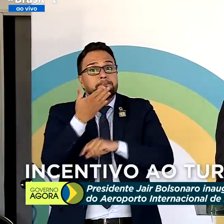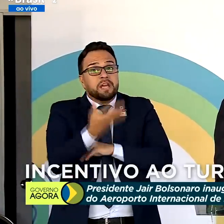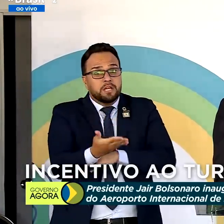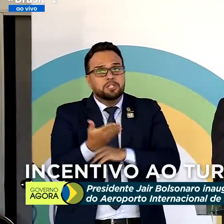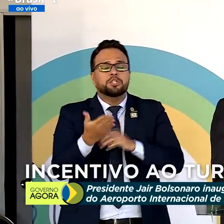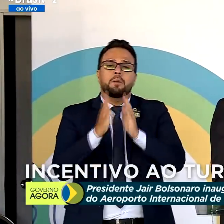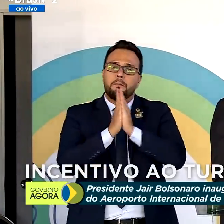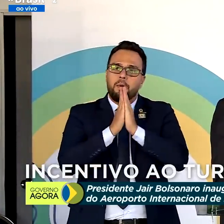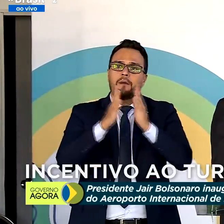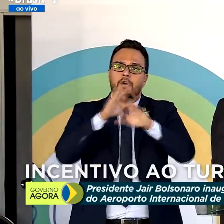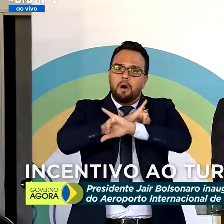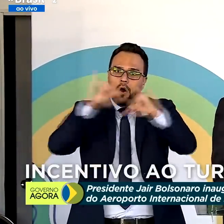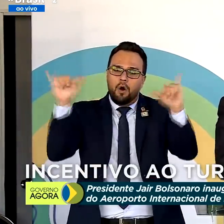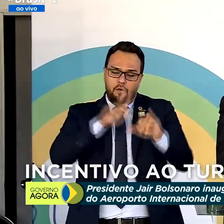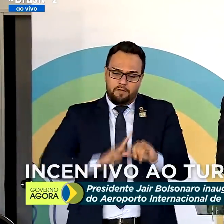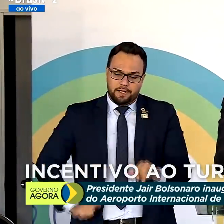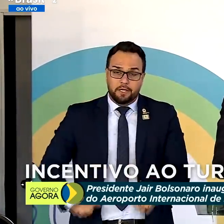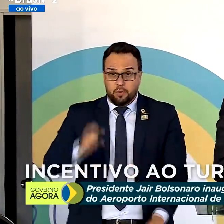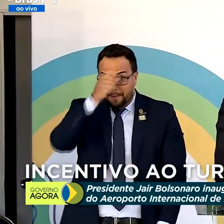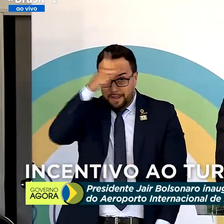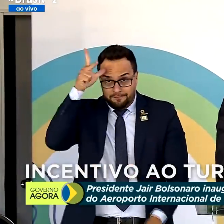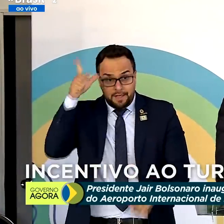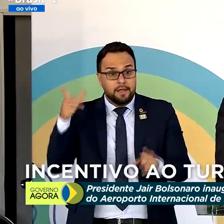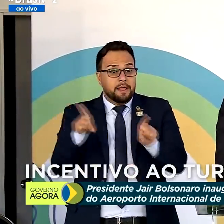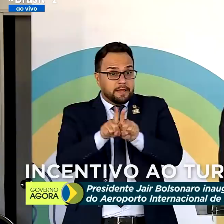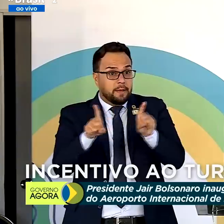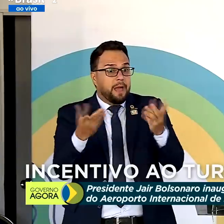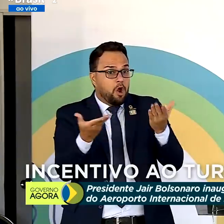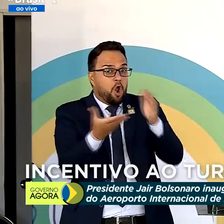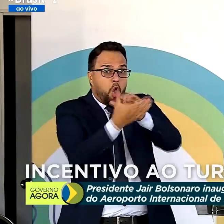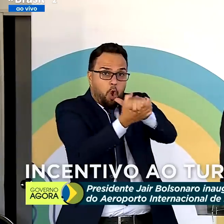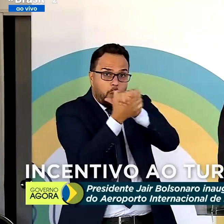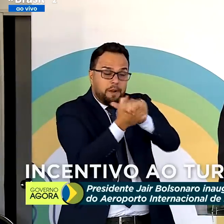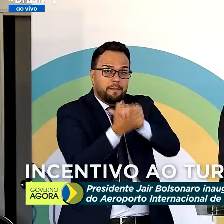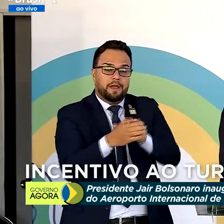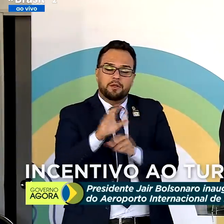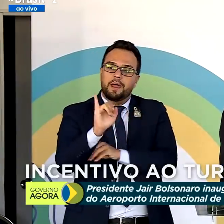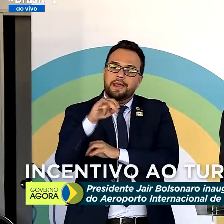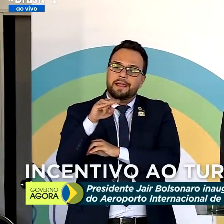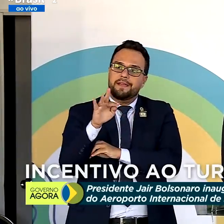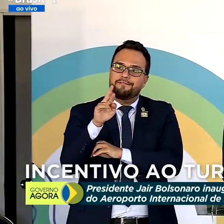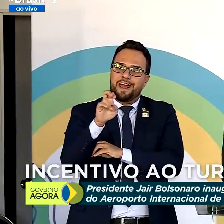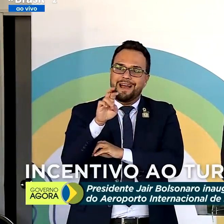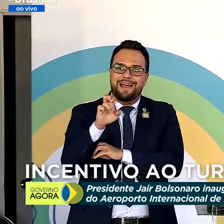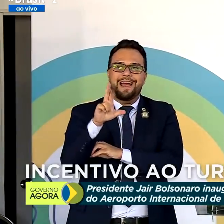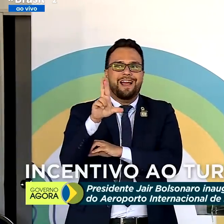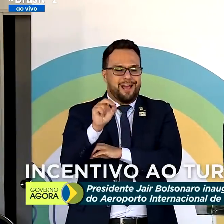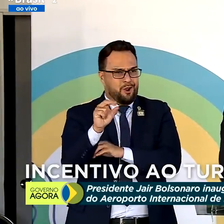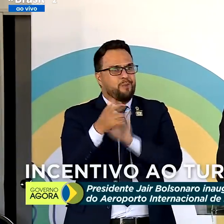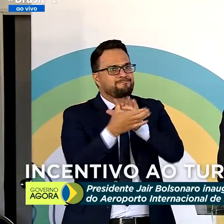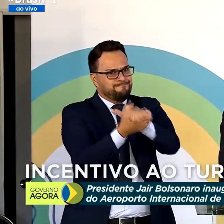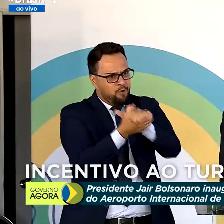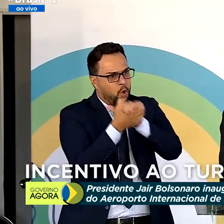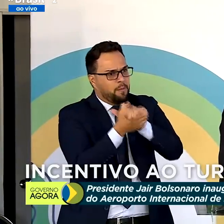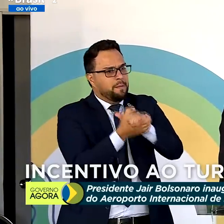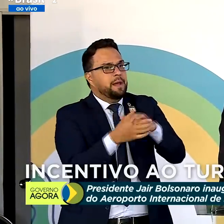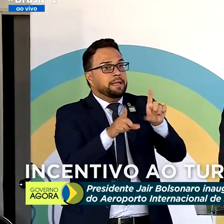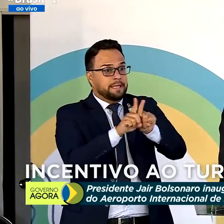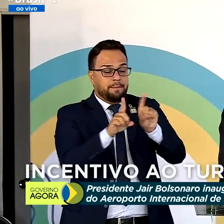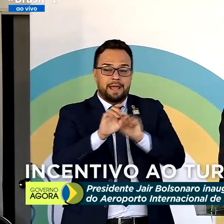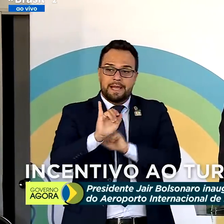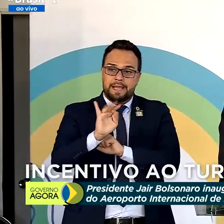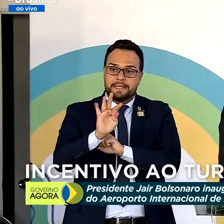prefeitos. E, neste momento, cumprimento a Infraero pelo trabalho. Cumprimento Itaipu